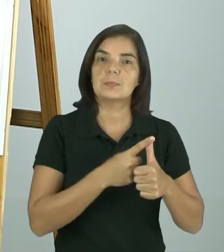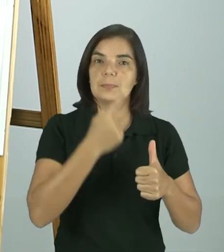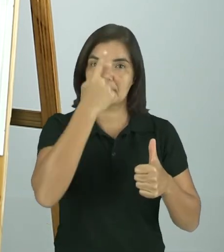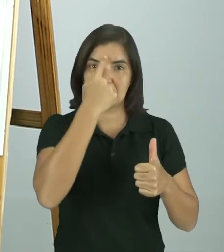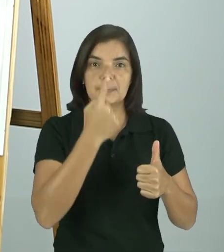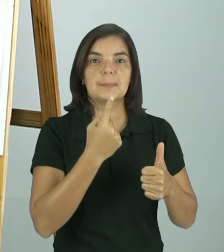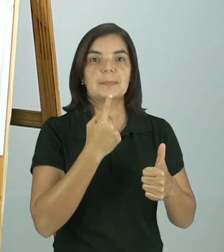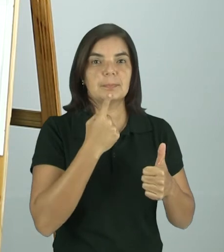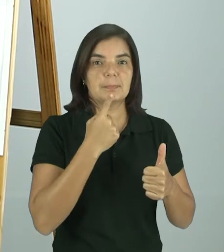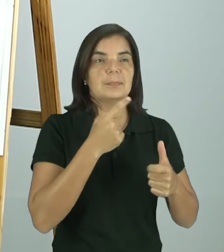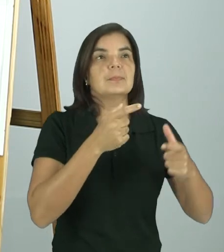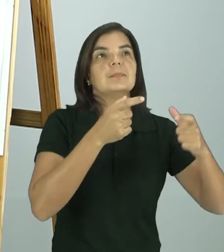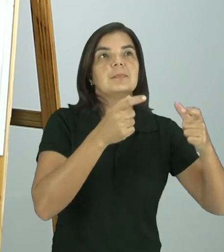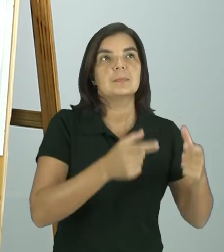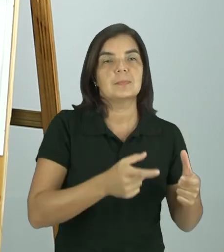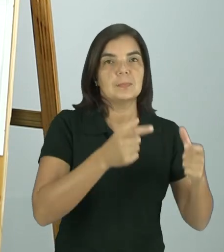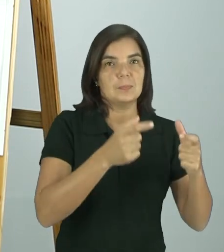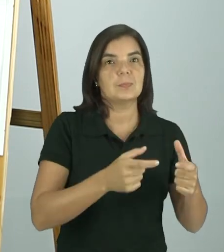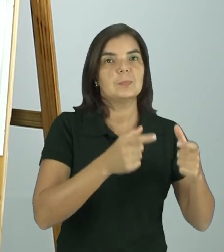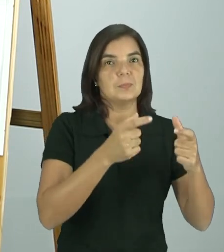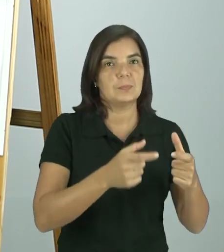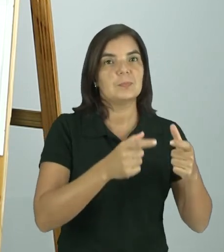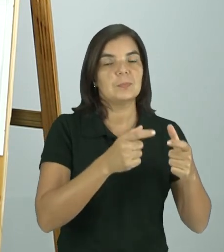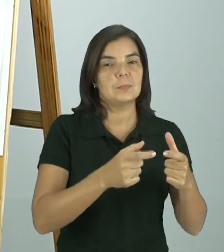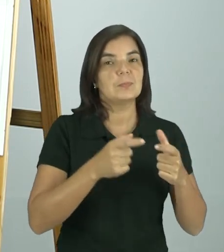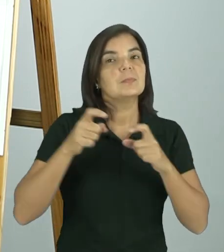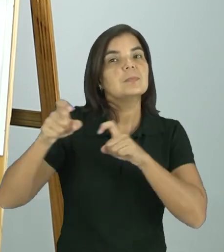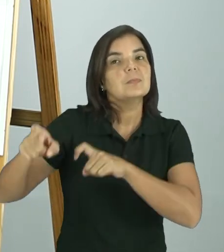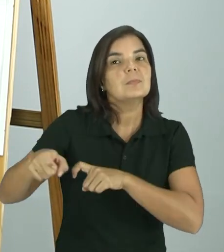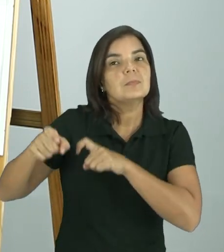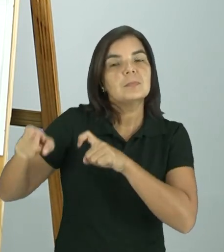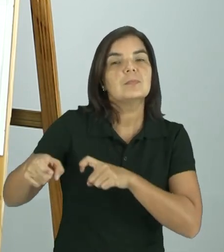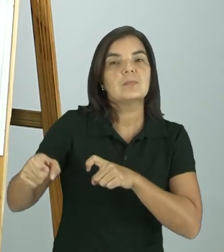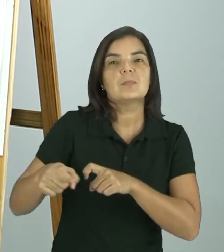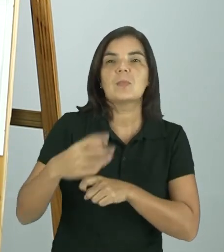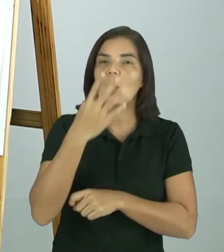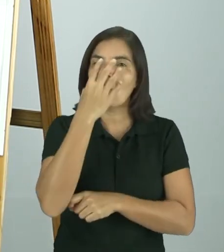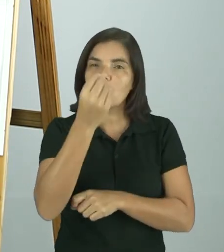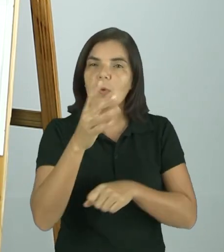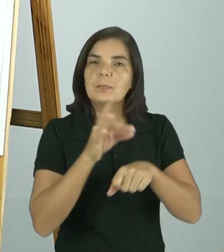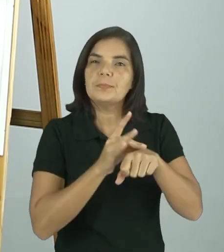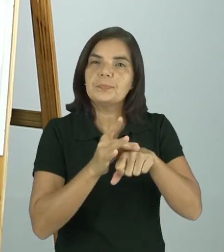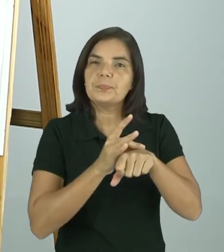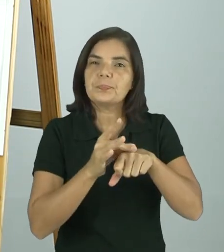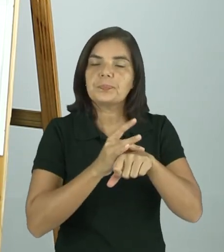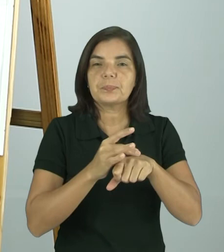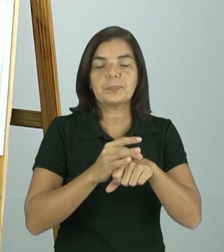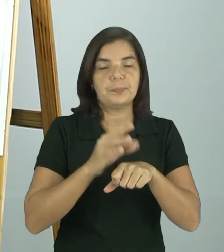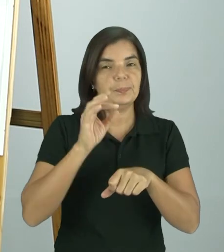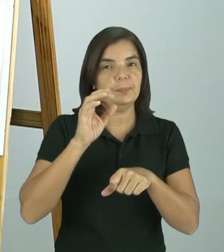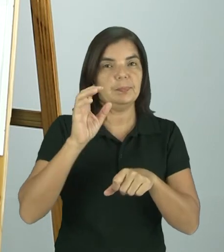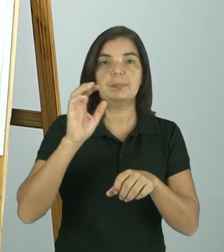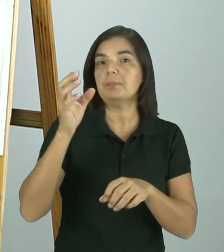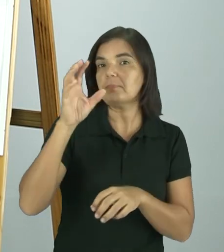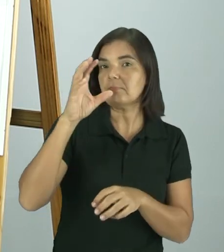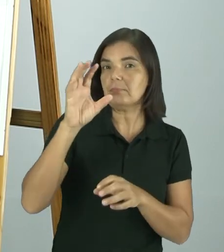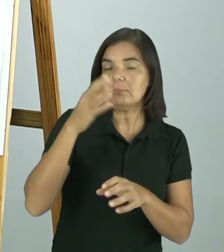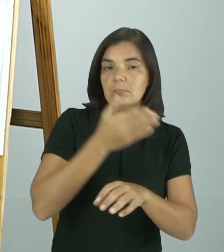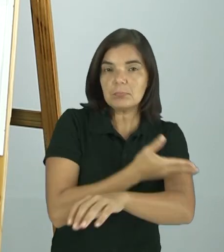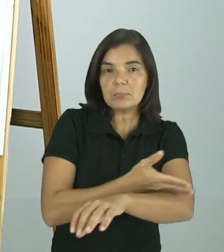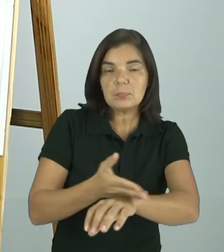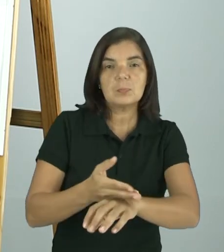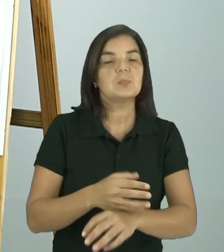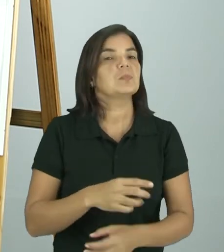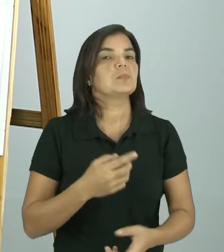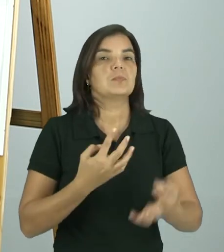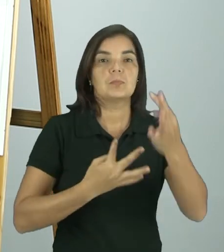imagem era este lugar. A imagem ainda em preto e branco, naquele tempo, não tinha tecnologia para